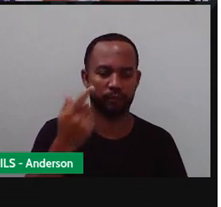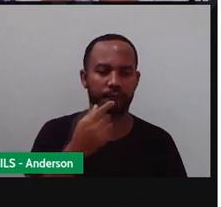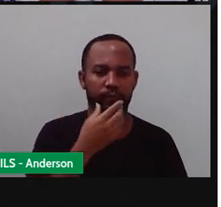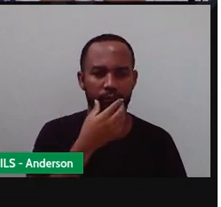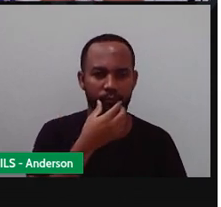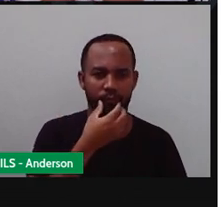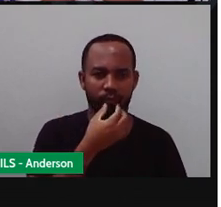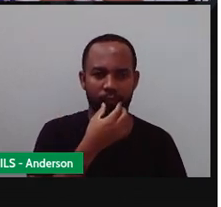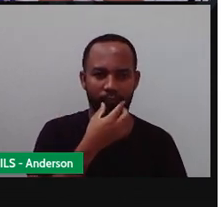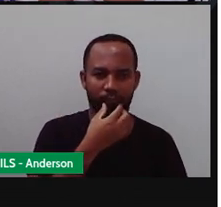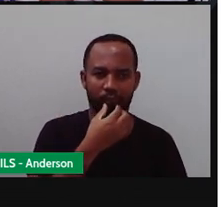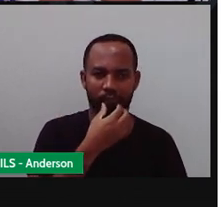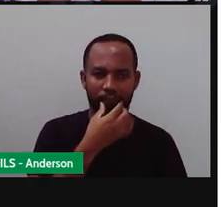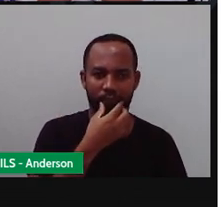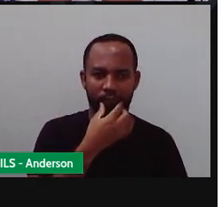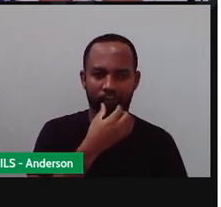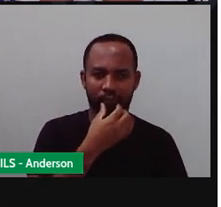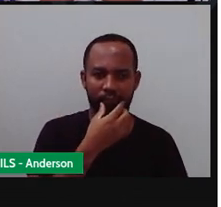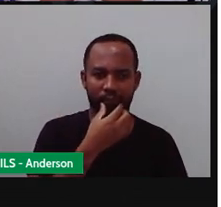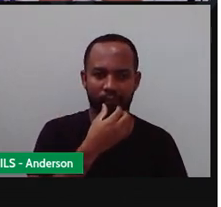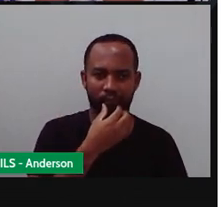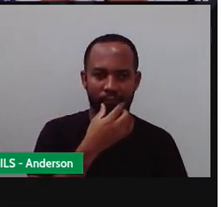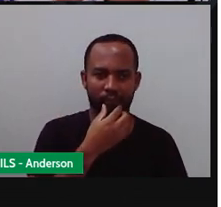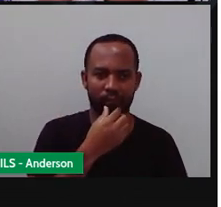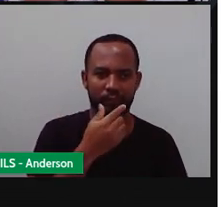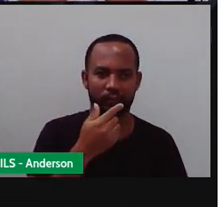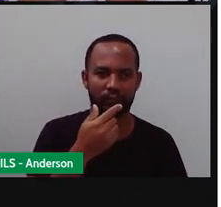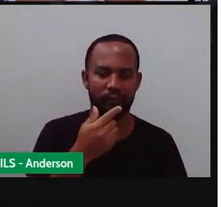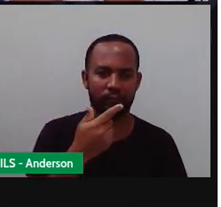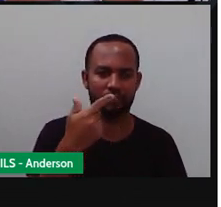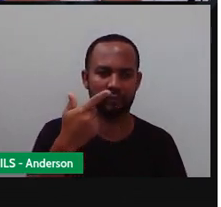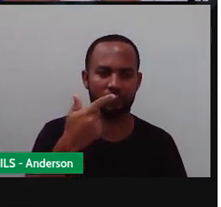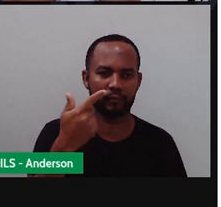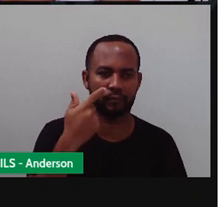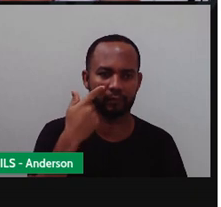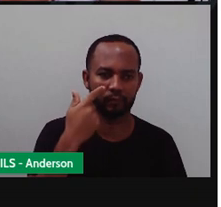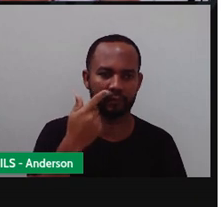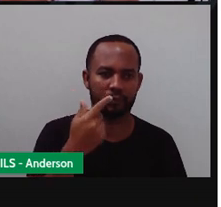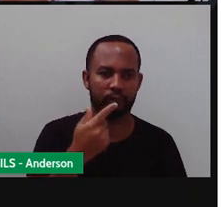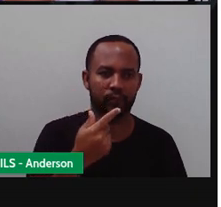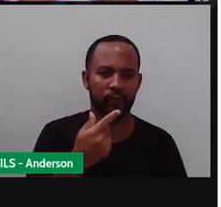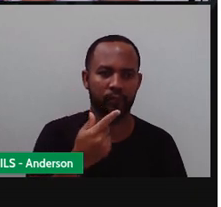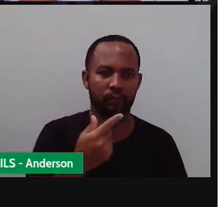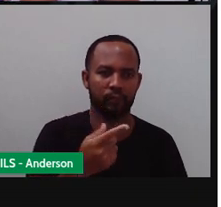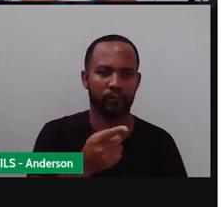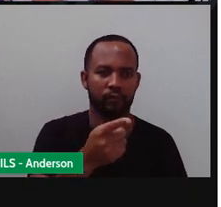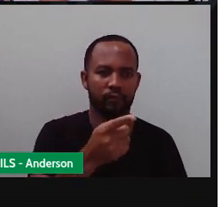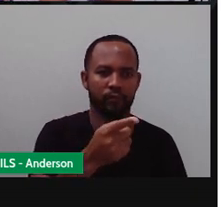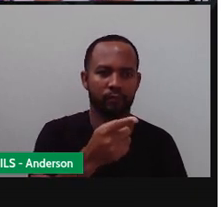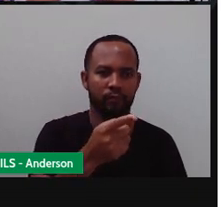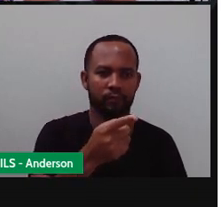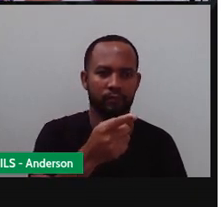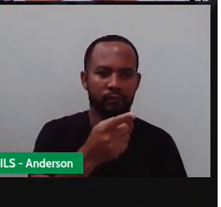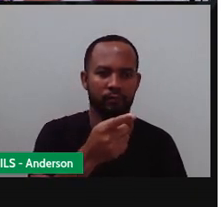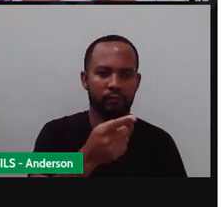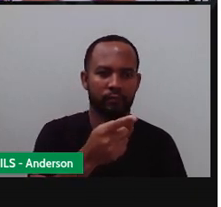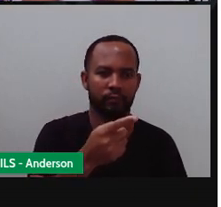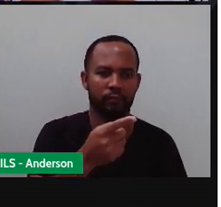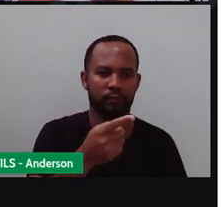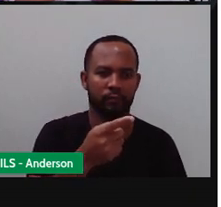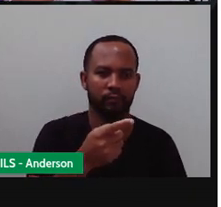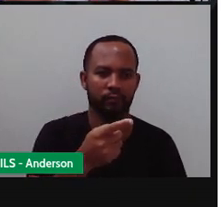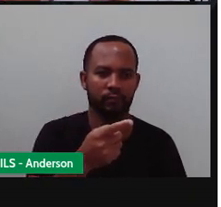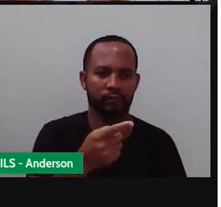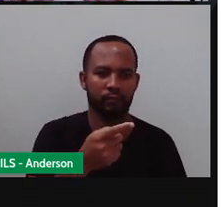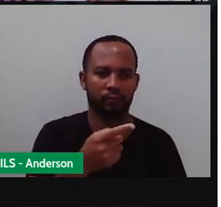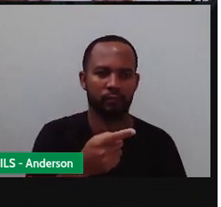já tá aqui. Doze. Dois aqui no numeral, que é onde na unidade. A até já tem os dois aqui, não é isso? E doze. E é um onde